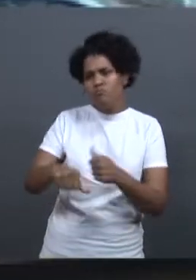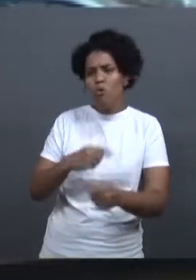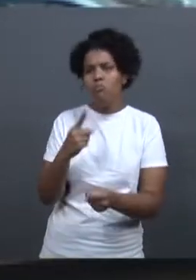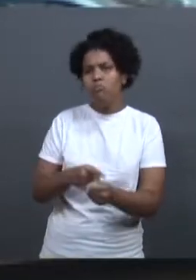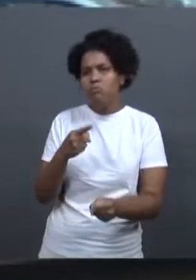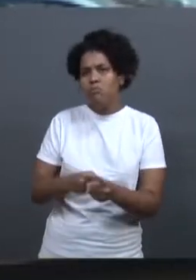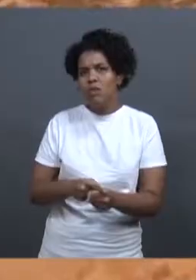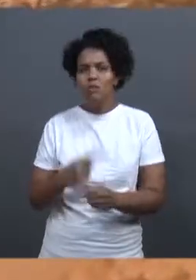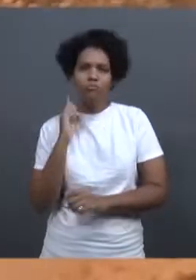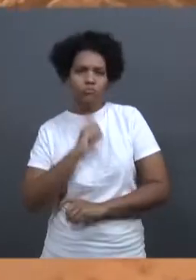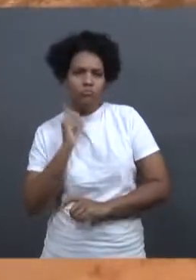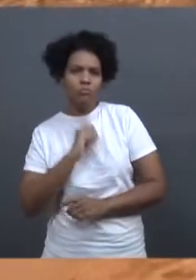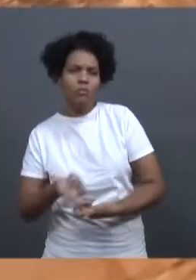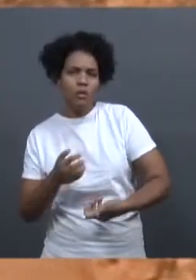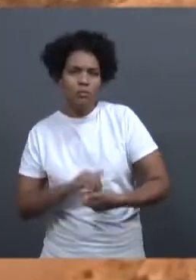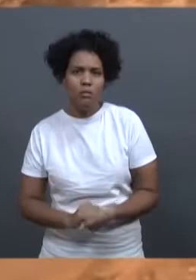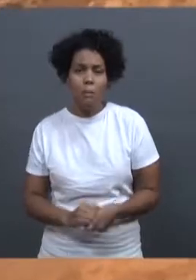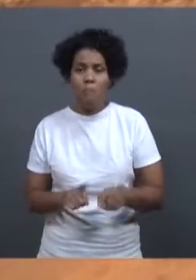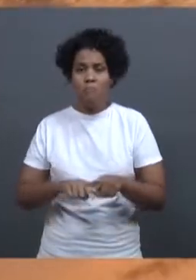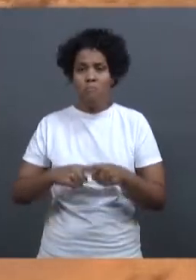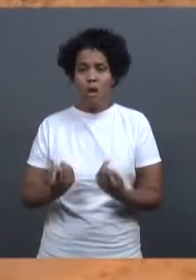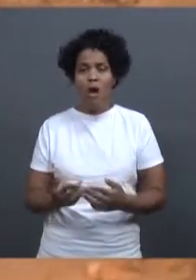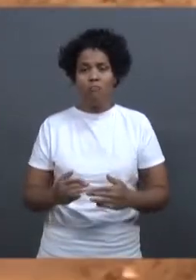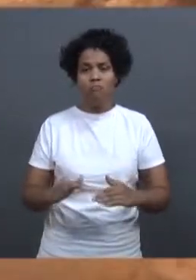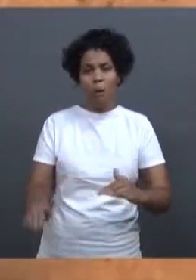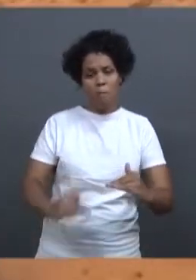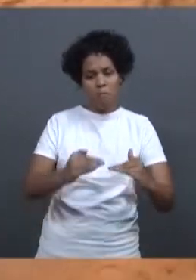parte mais alta não foi soterrada.